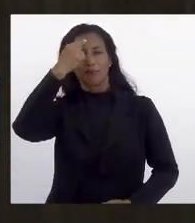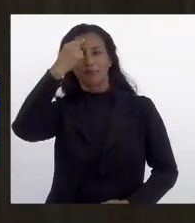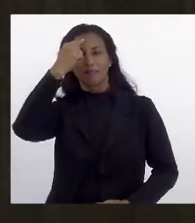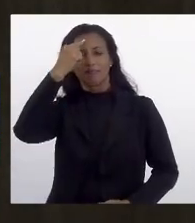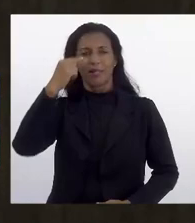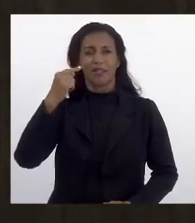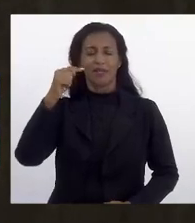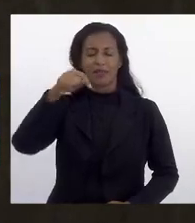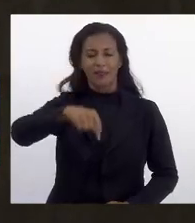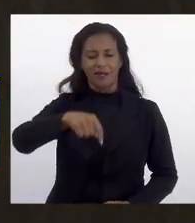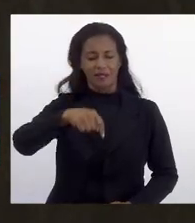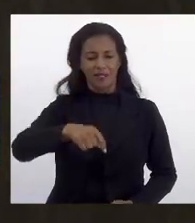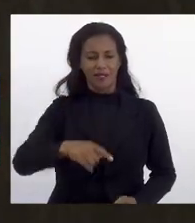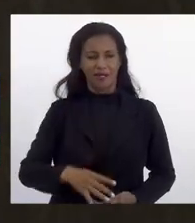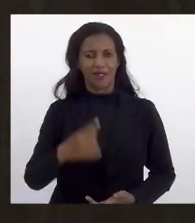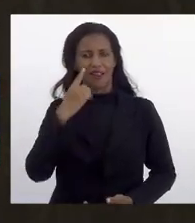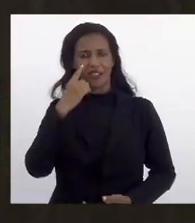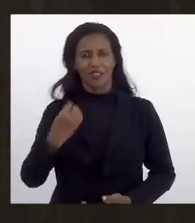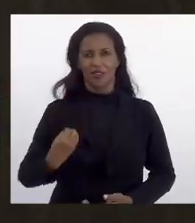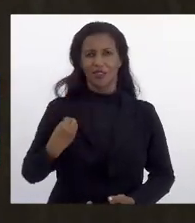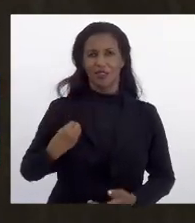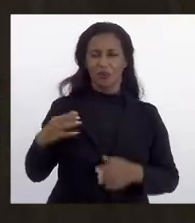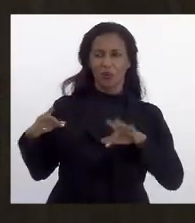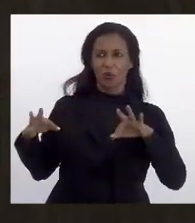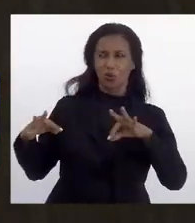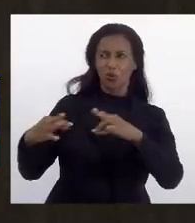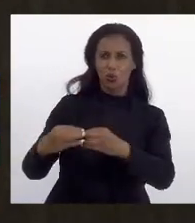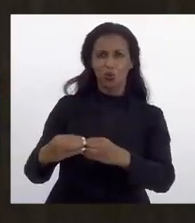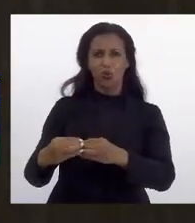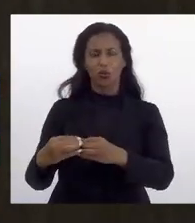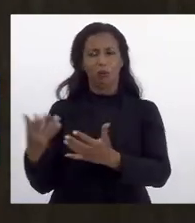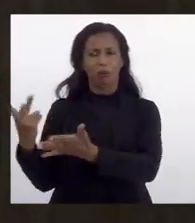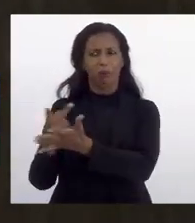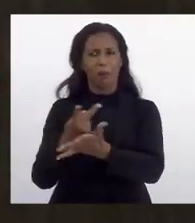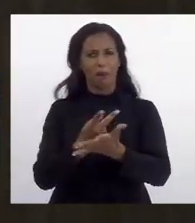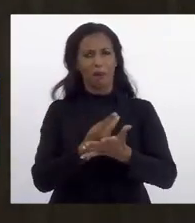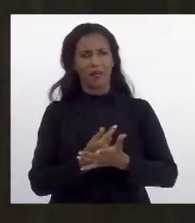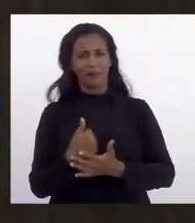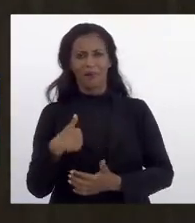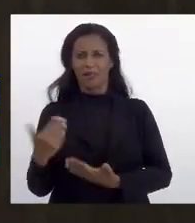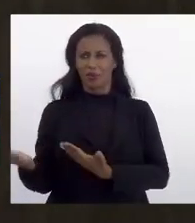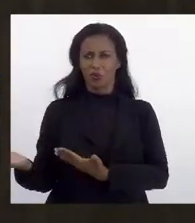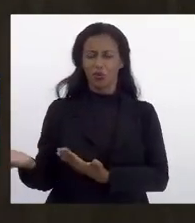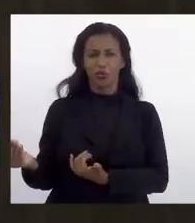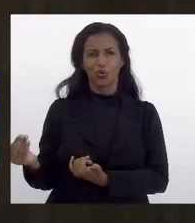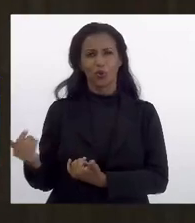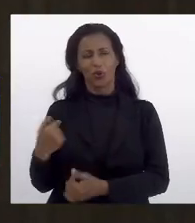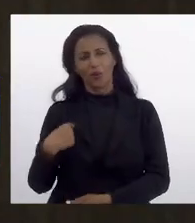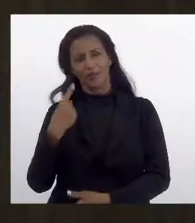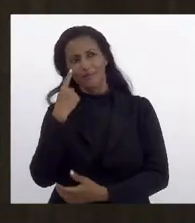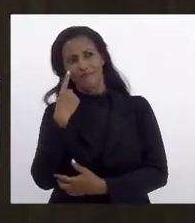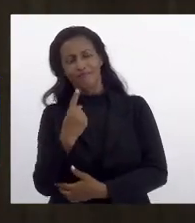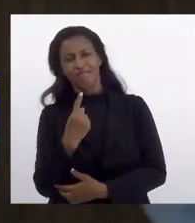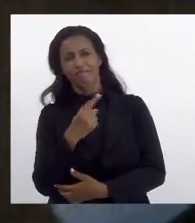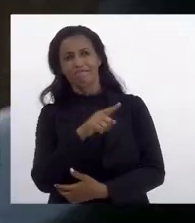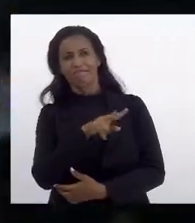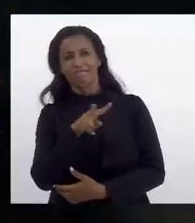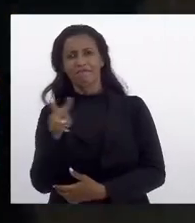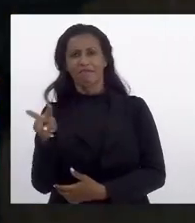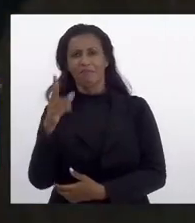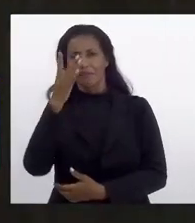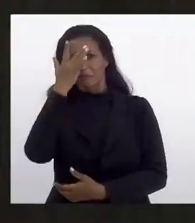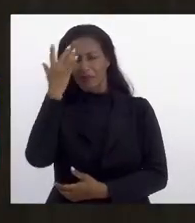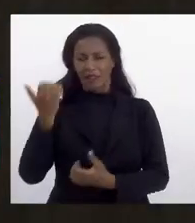vezes que aqui nós já vivenciamos de tudo no parlamento, mas eu ainda jovem vejo a gente